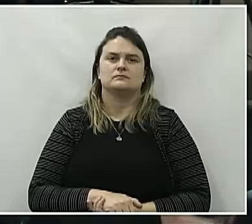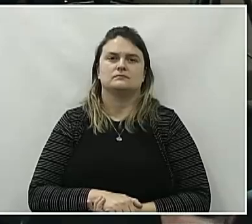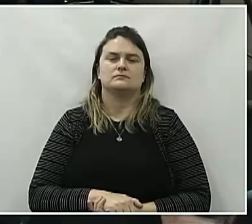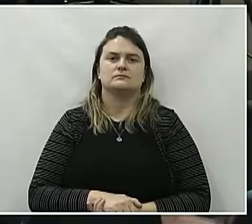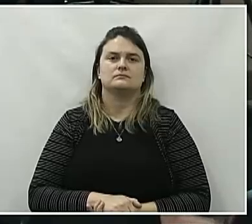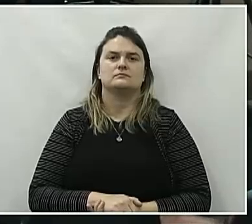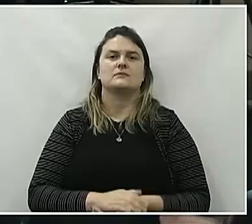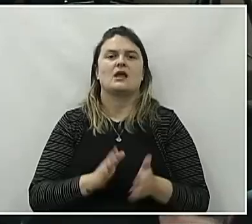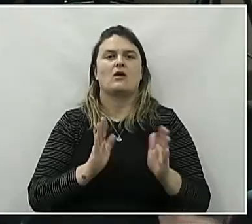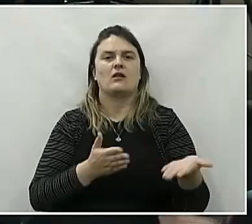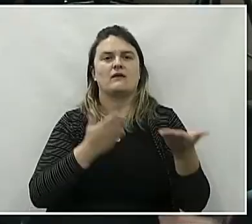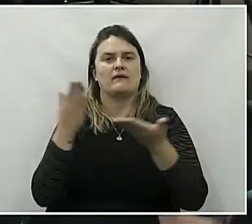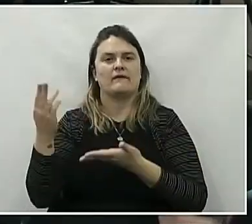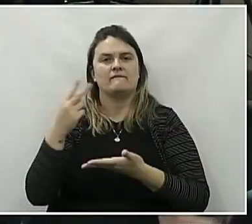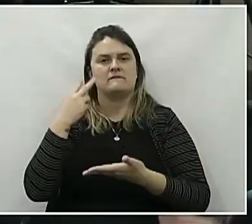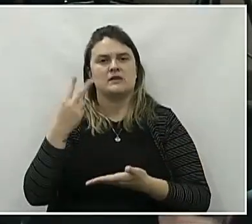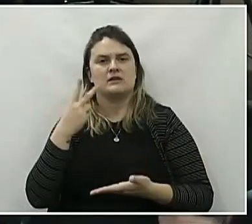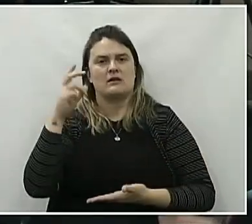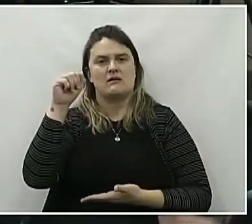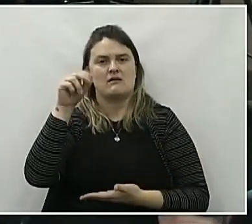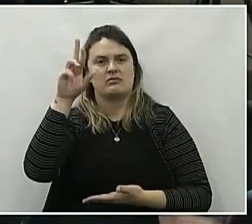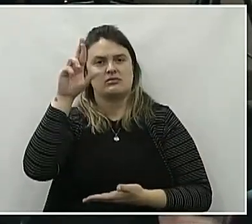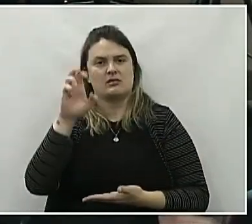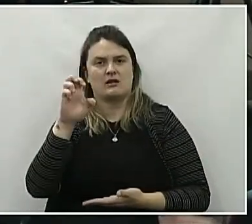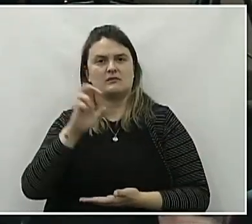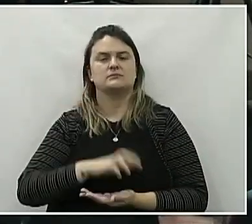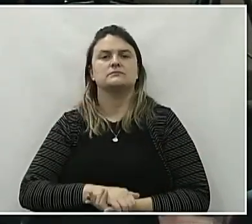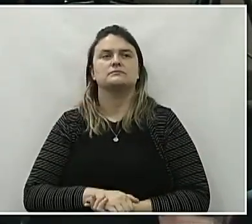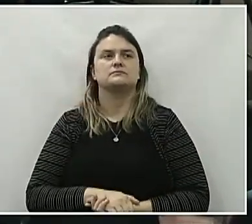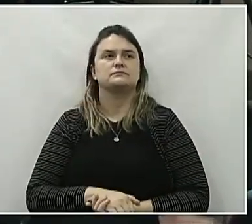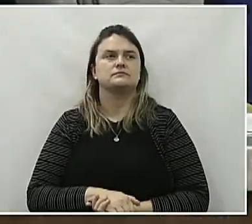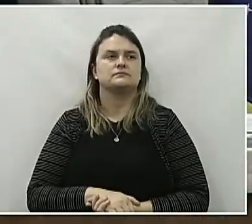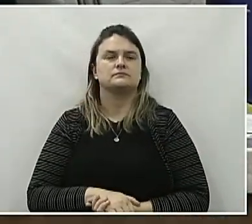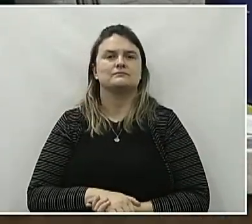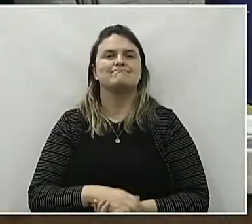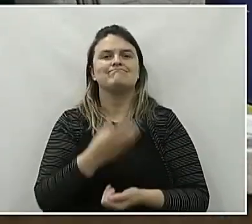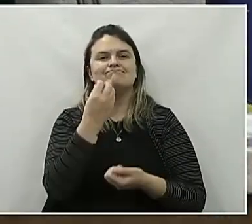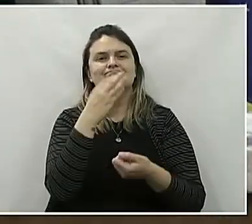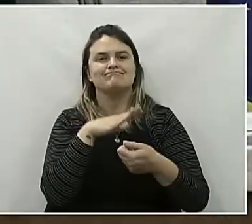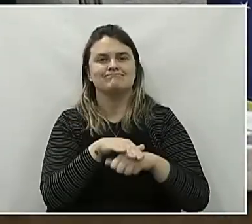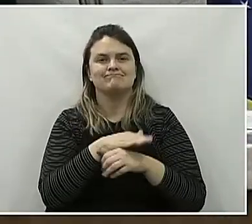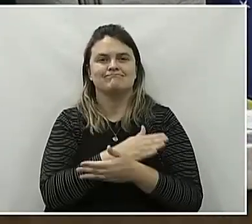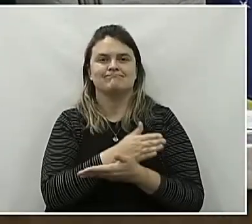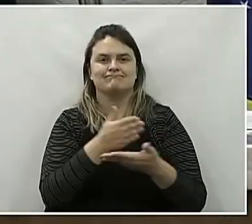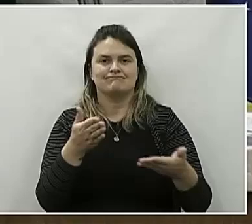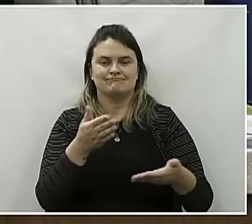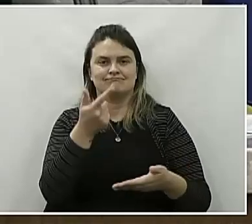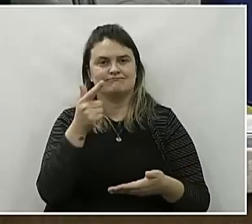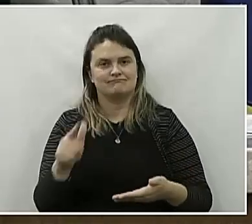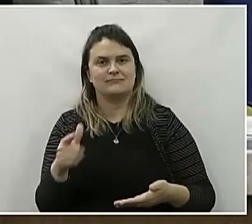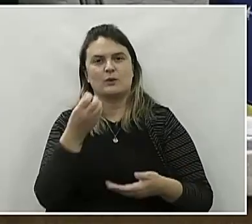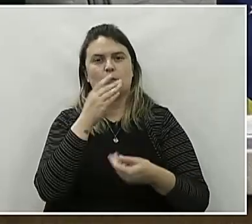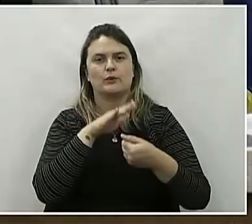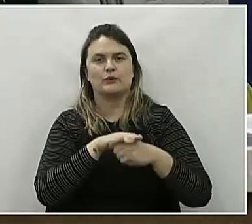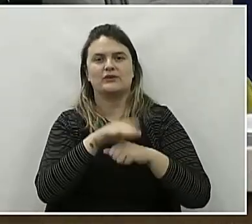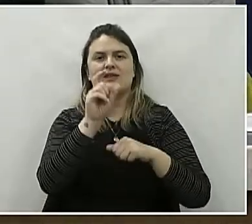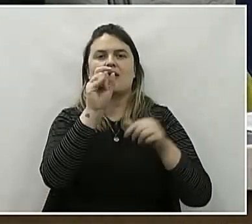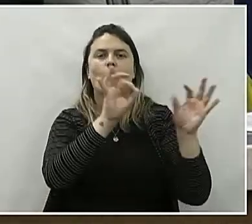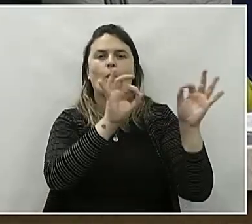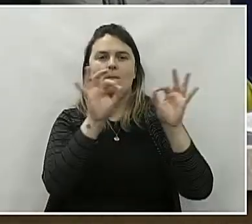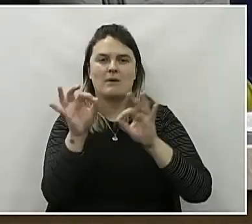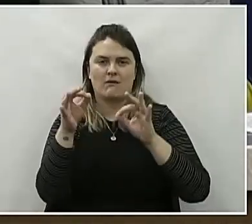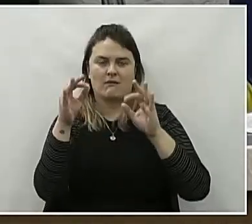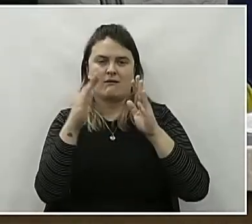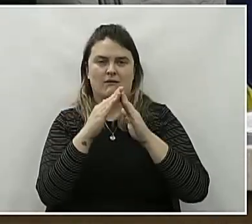Com a palavra, vereador André Cristiano Reine, Boa noite a todos novamente e boa noite ao público que nos acompanha na casa.